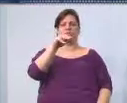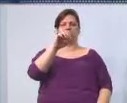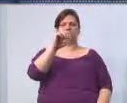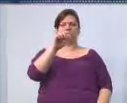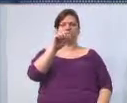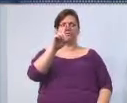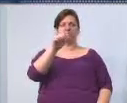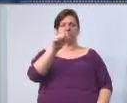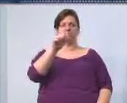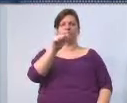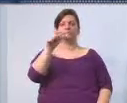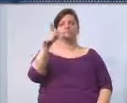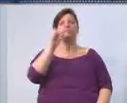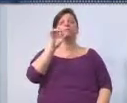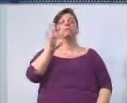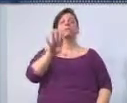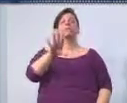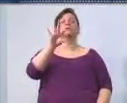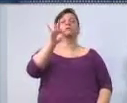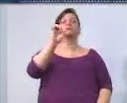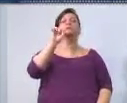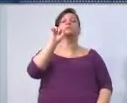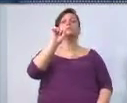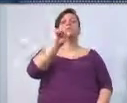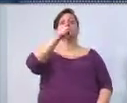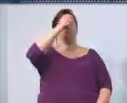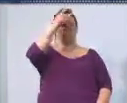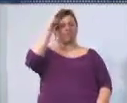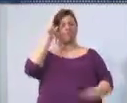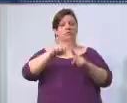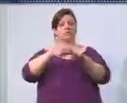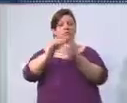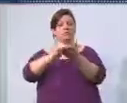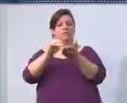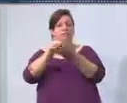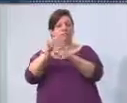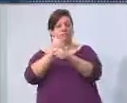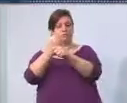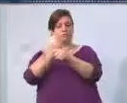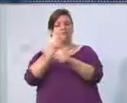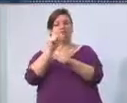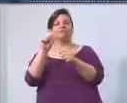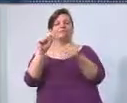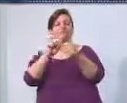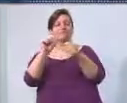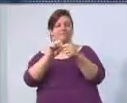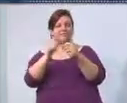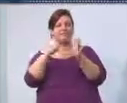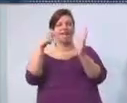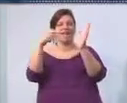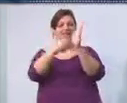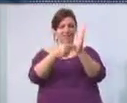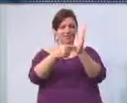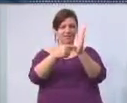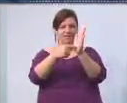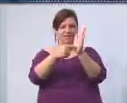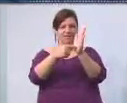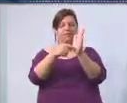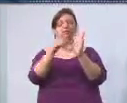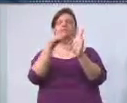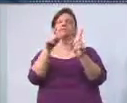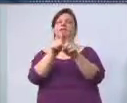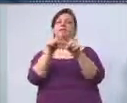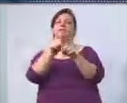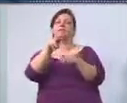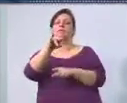E a decisão fica entre o prefeito e o secretário de obras que indicaram e o ministro, no caso dos